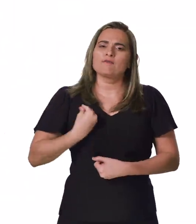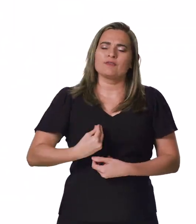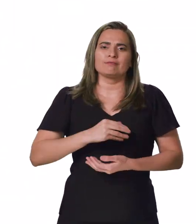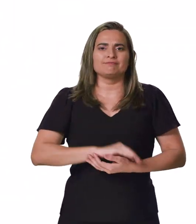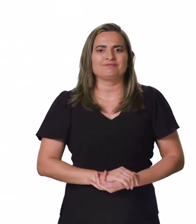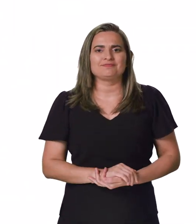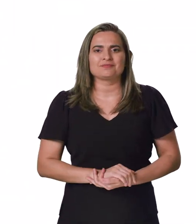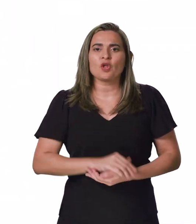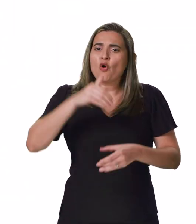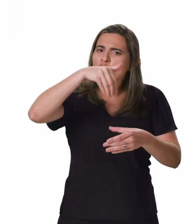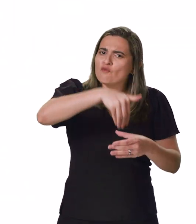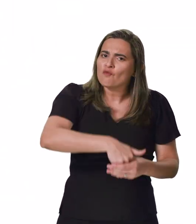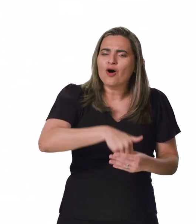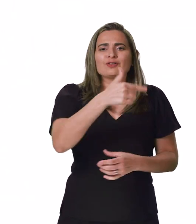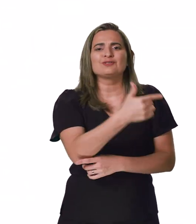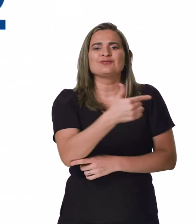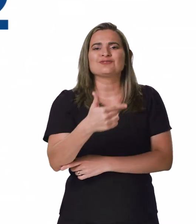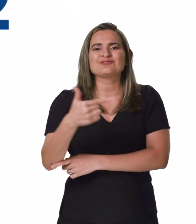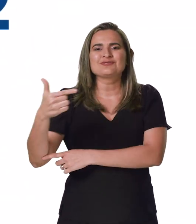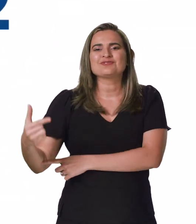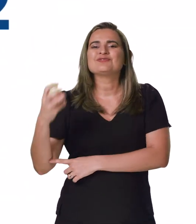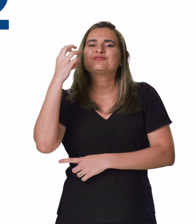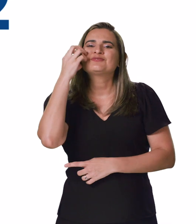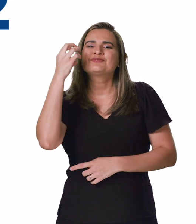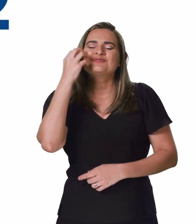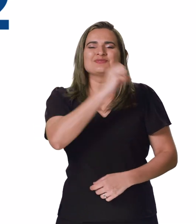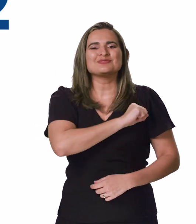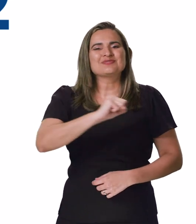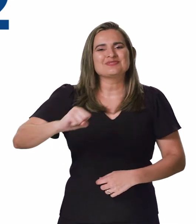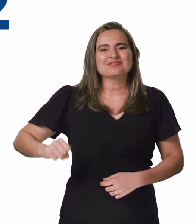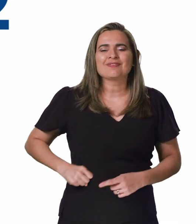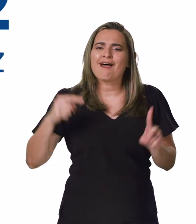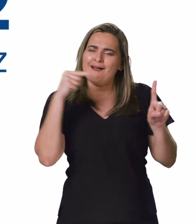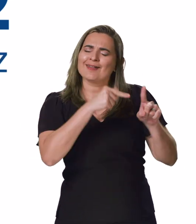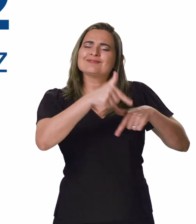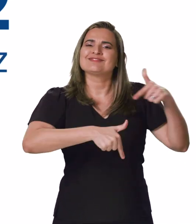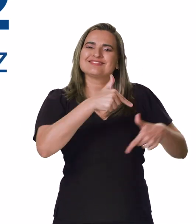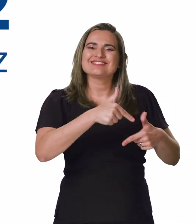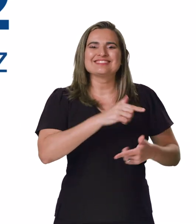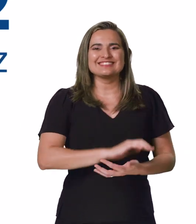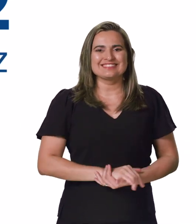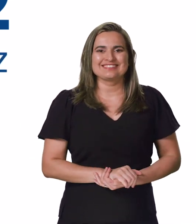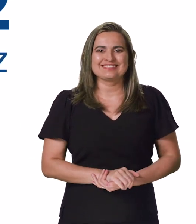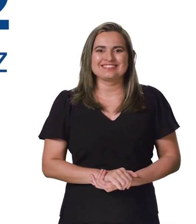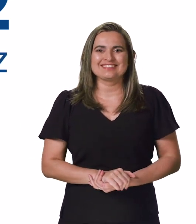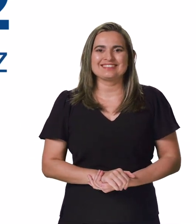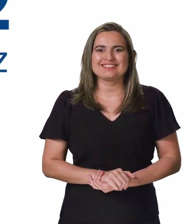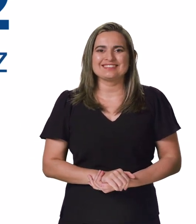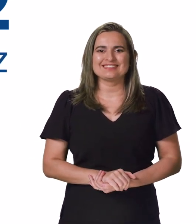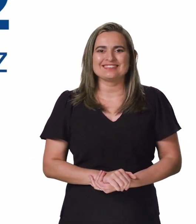FOT 222, Rogério Senador, o cara que faz.